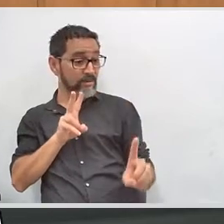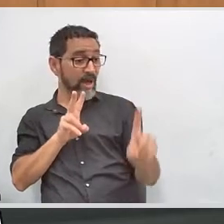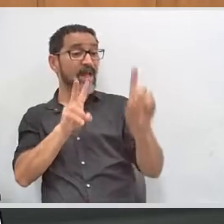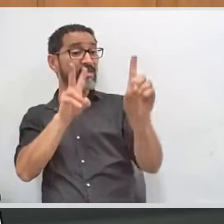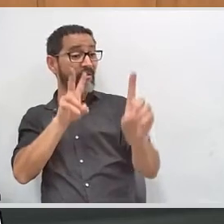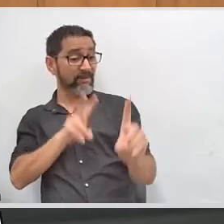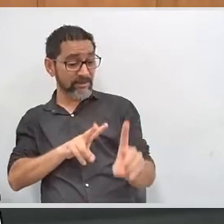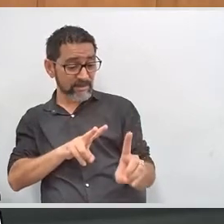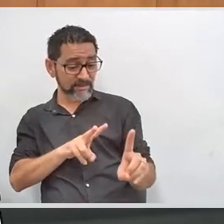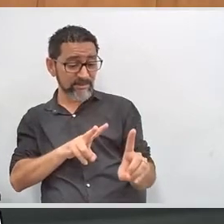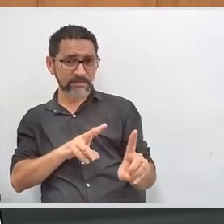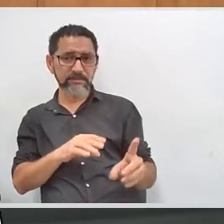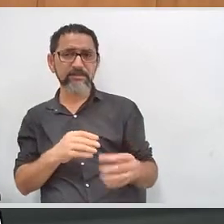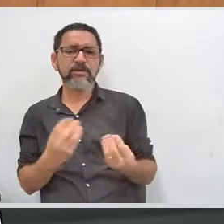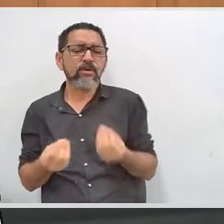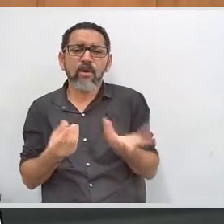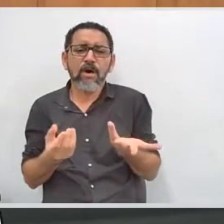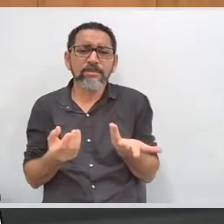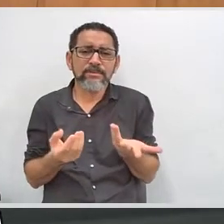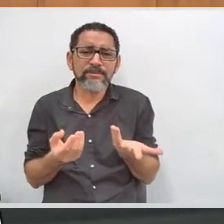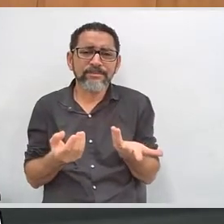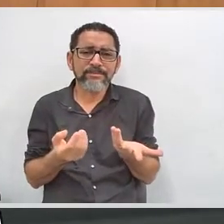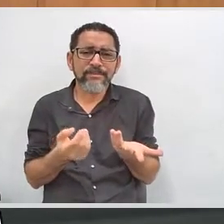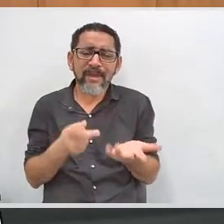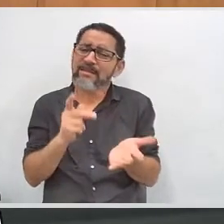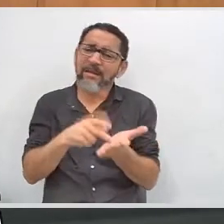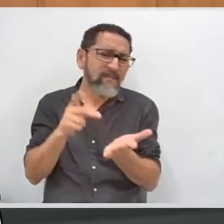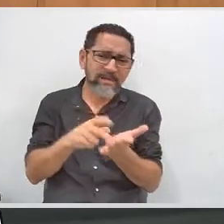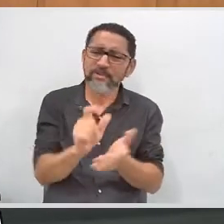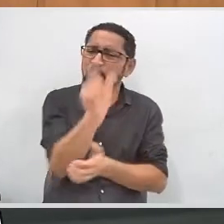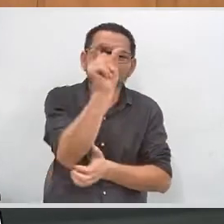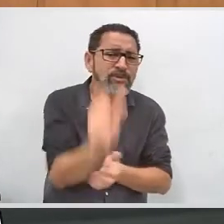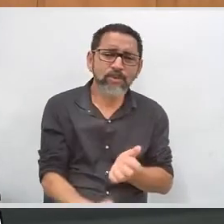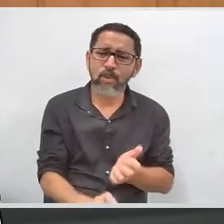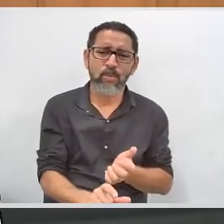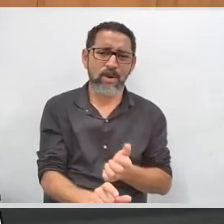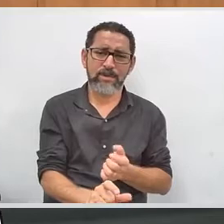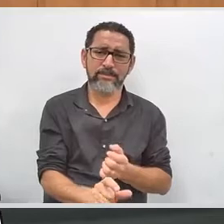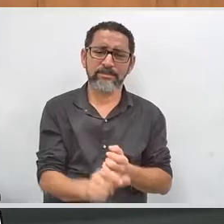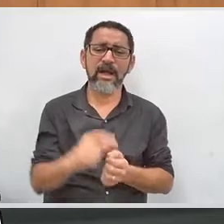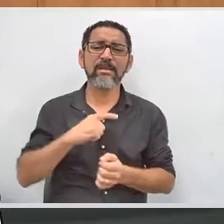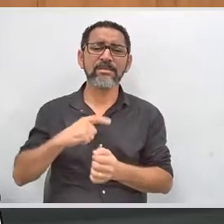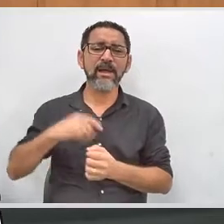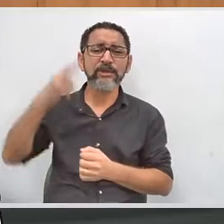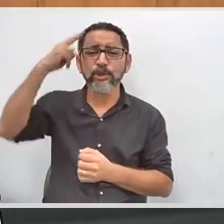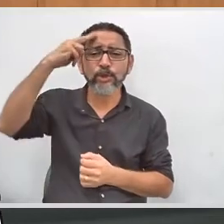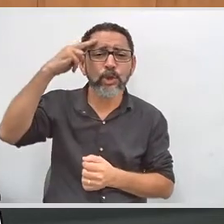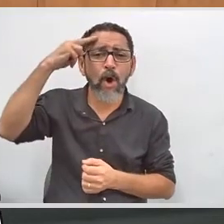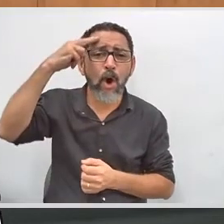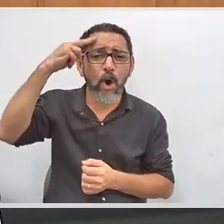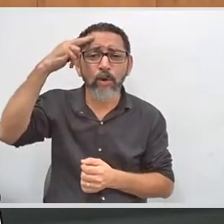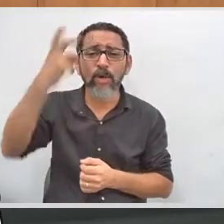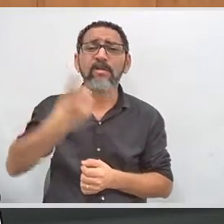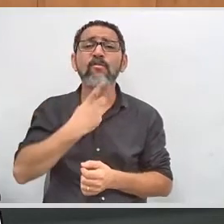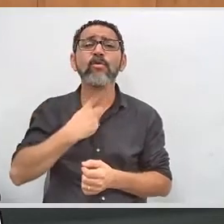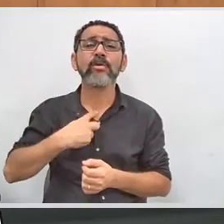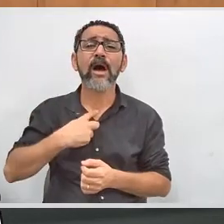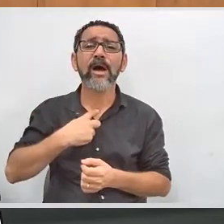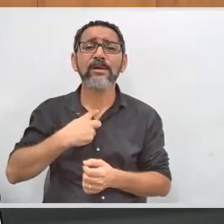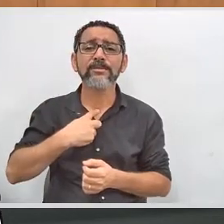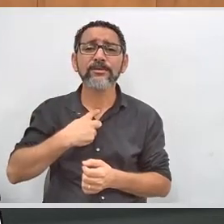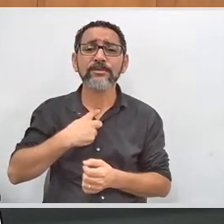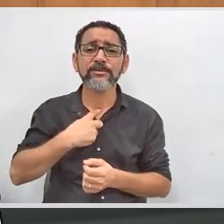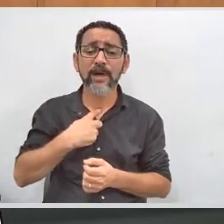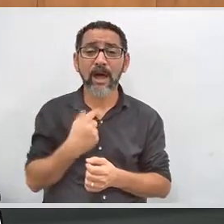não consegue avançar além da deficiência, esquece que por trás dela tem um ser humano dotado de sentimentos, de sonhos, desejos,